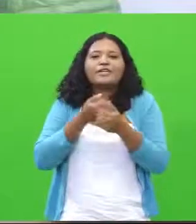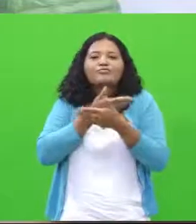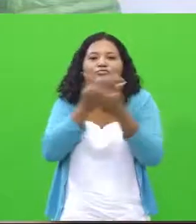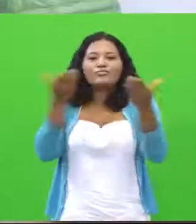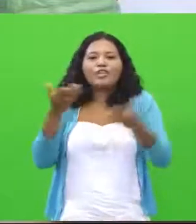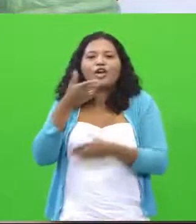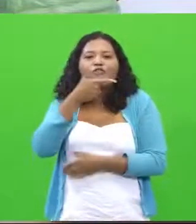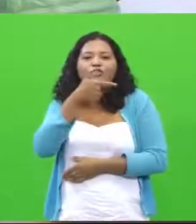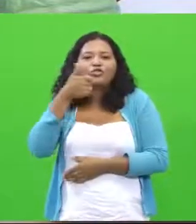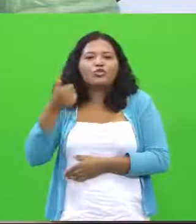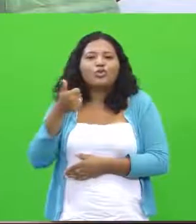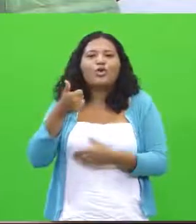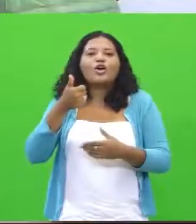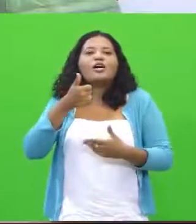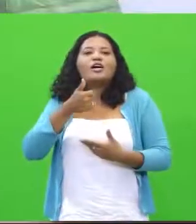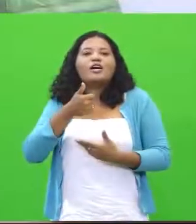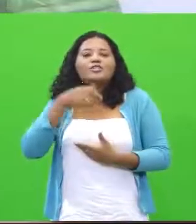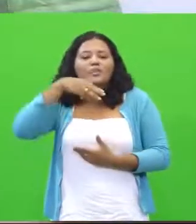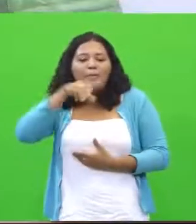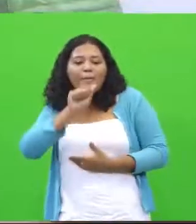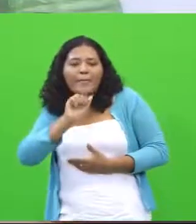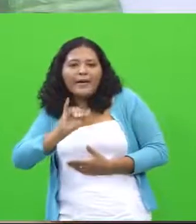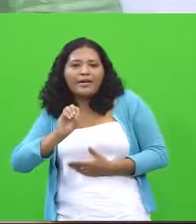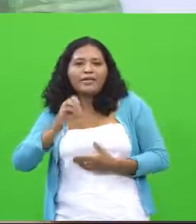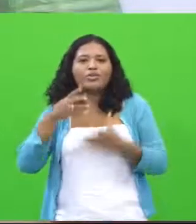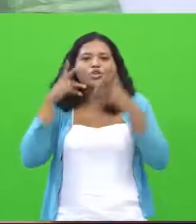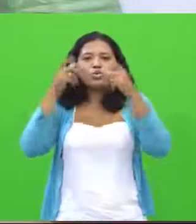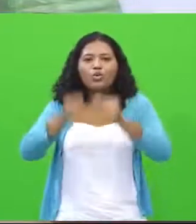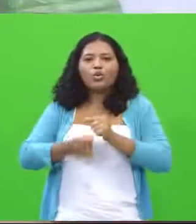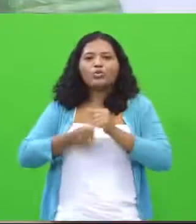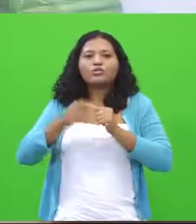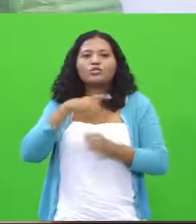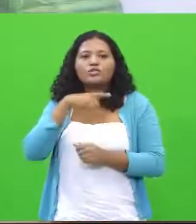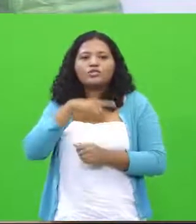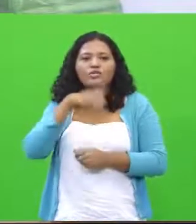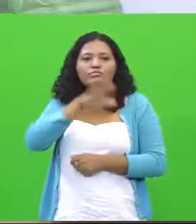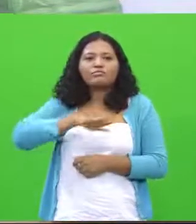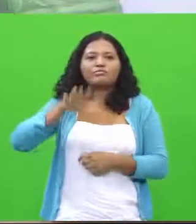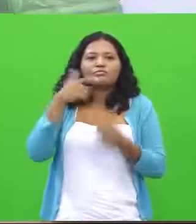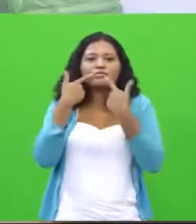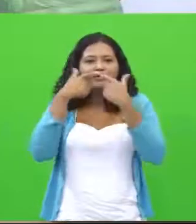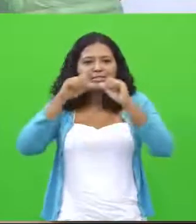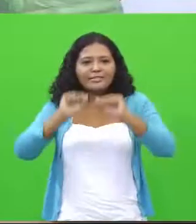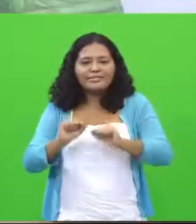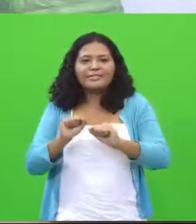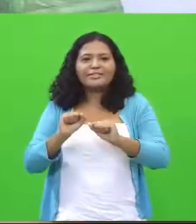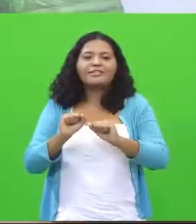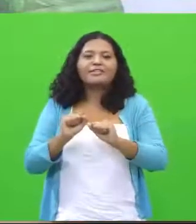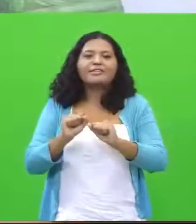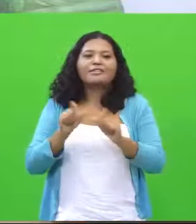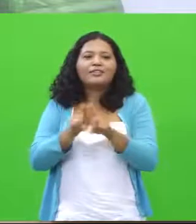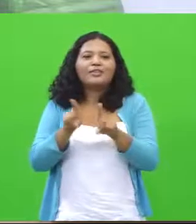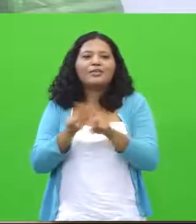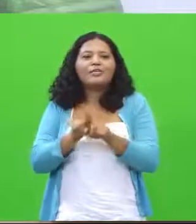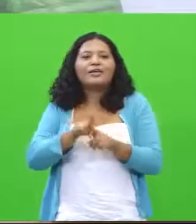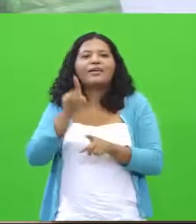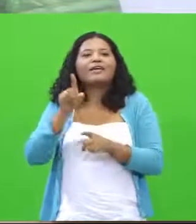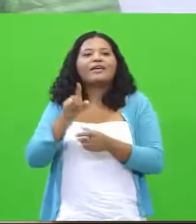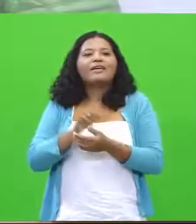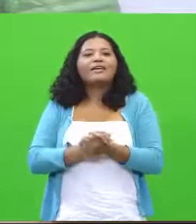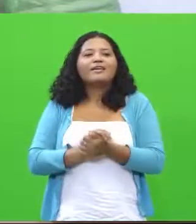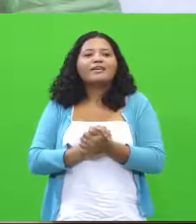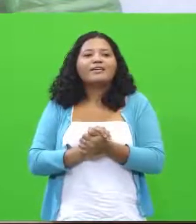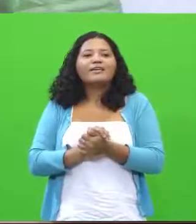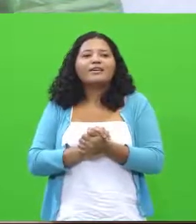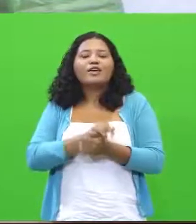a todos que se dedicam aos signos linguísticos, a todos que se dedicam a essa que é a tarefa do professor de